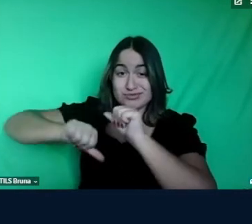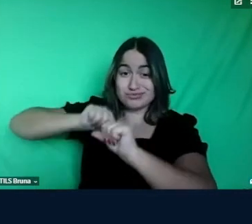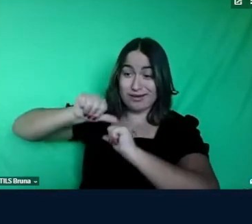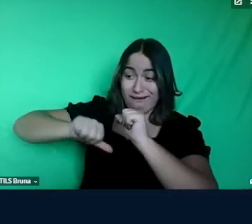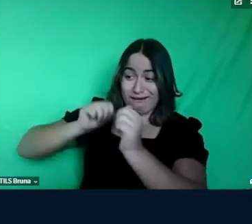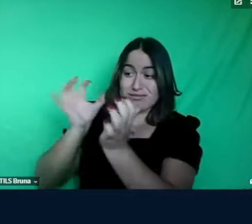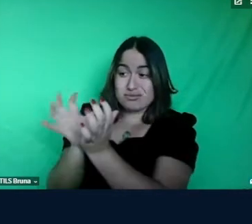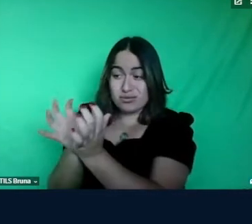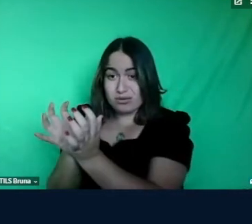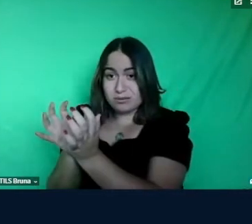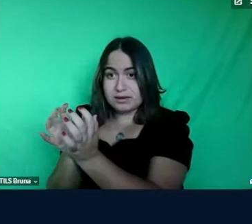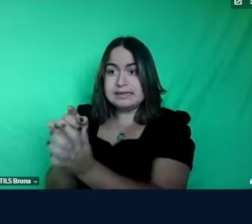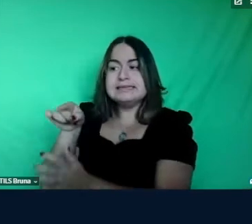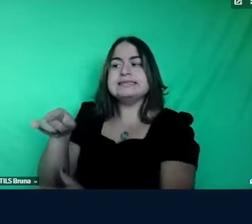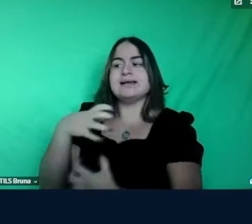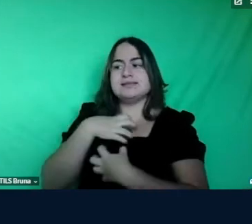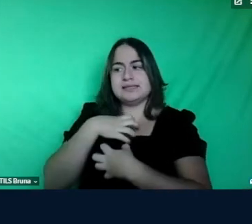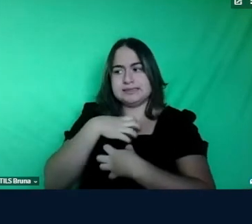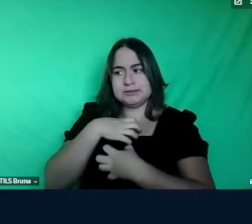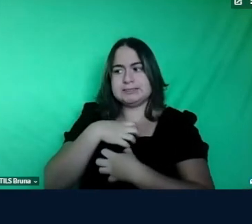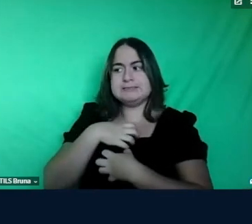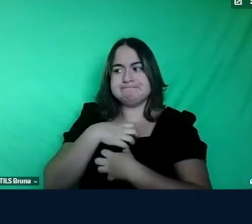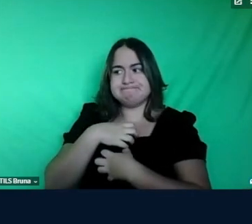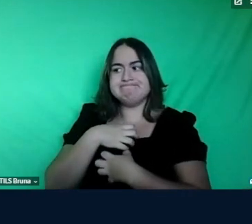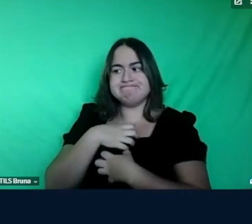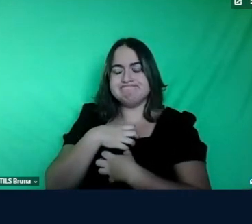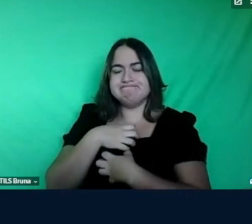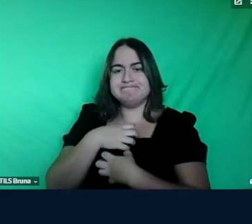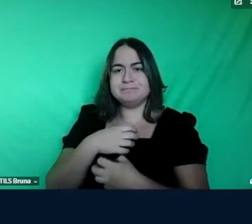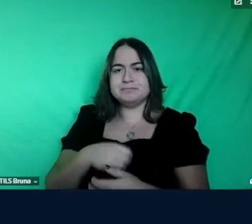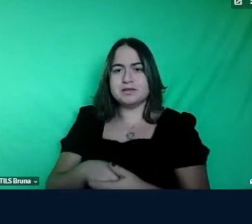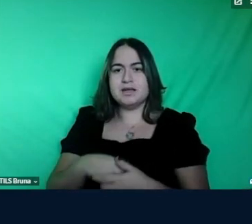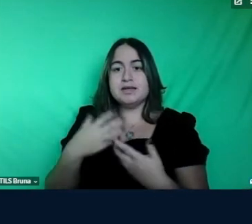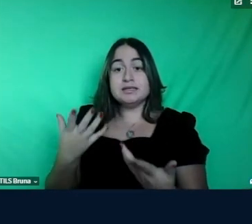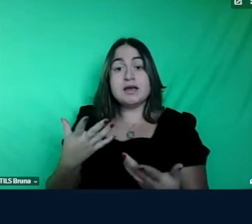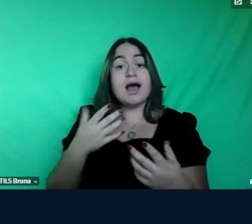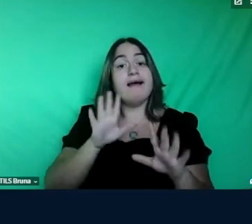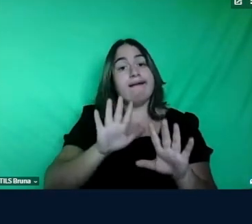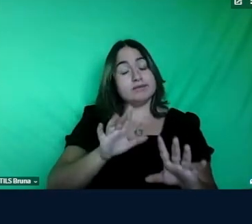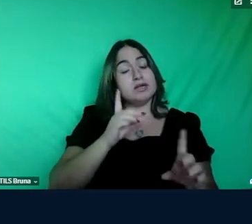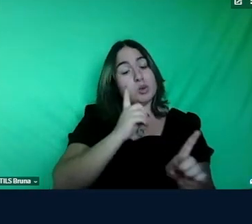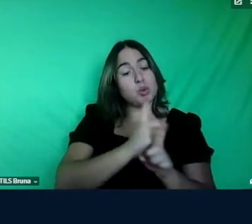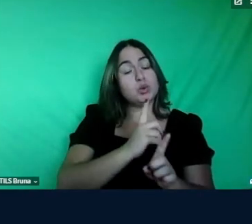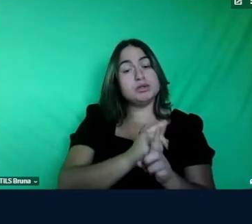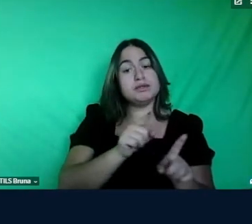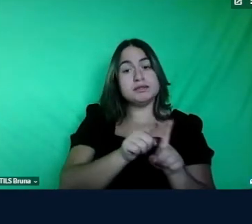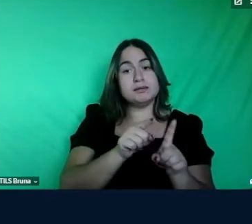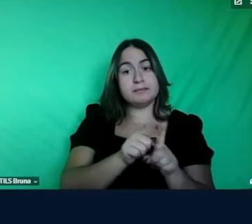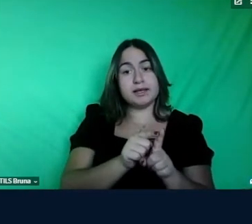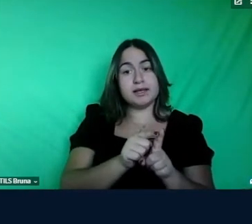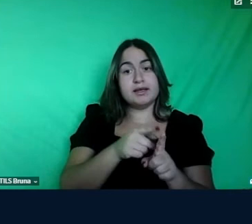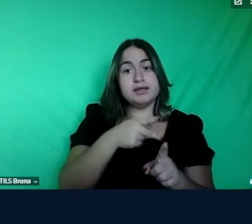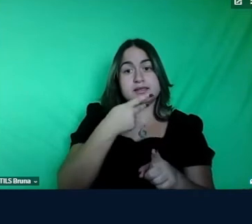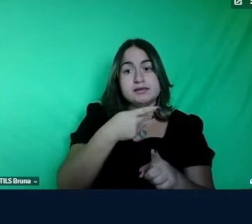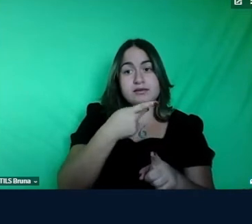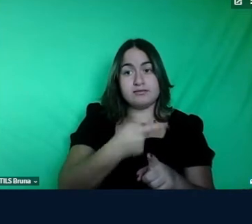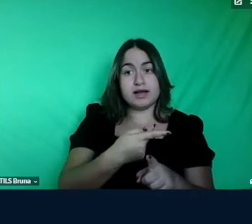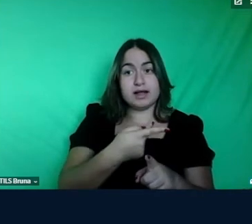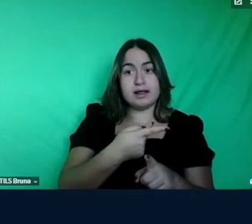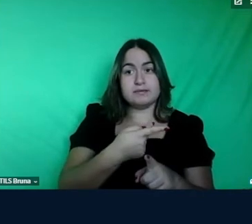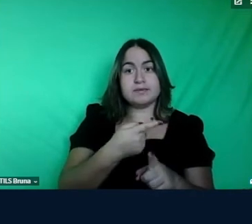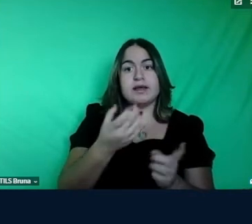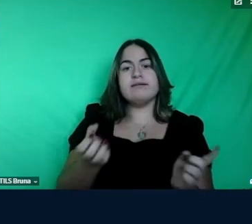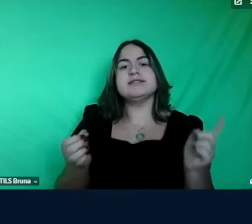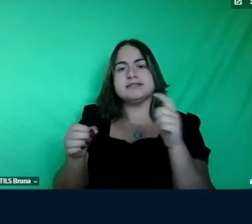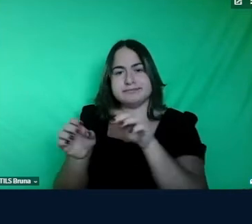isso é senso de plausibilidade então vai muito ao encontro que o Sean denomina como reflexão na ação também a gente vai chegar aí